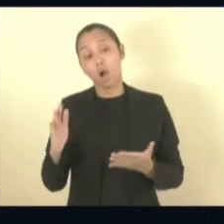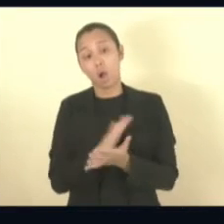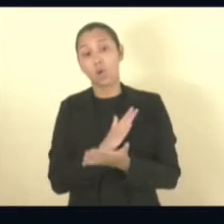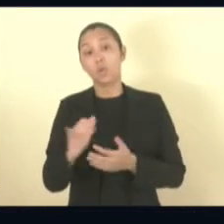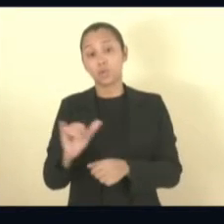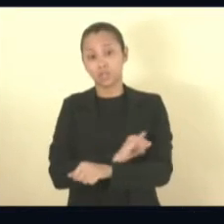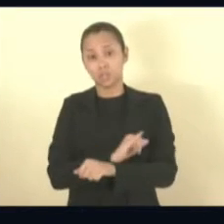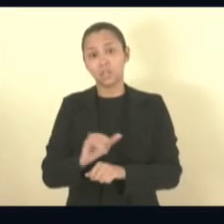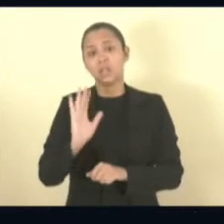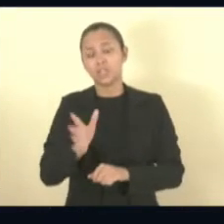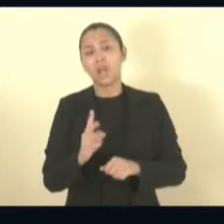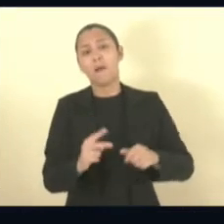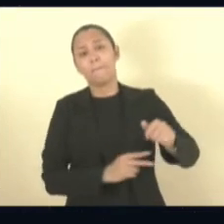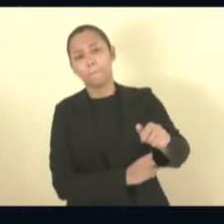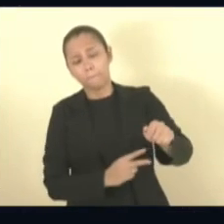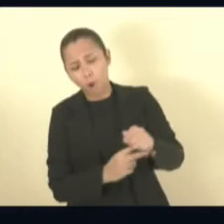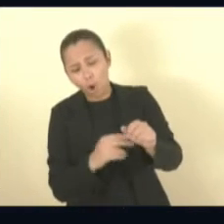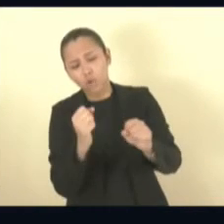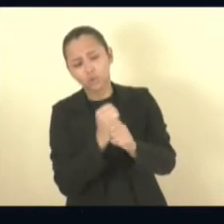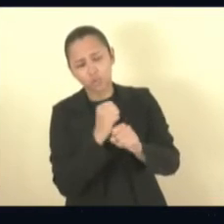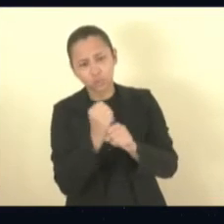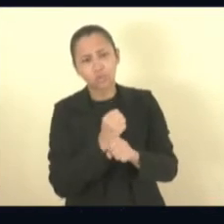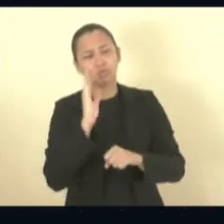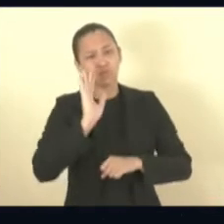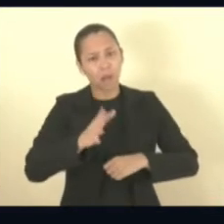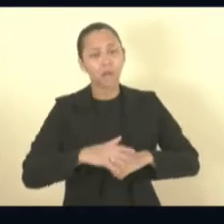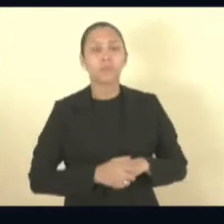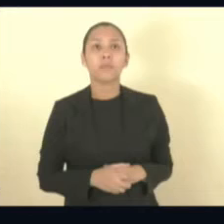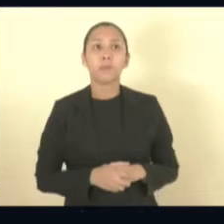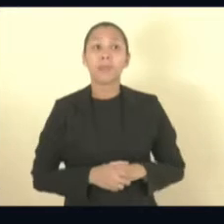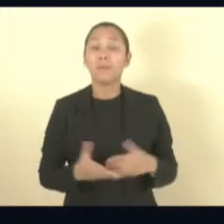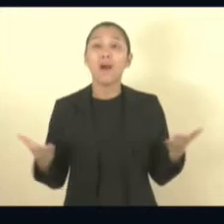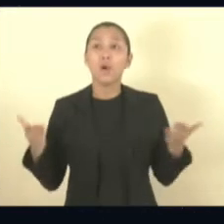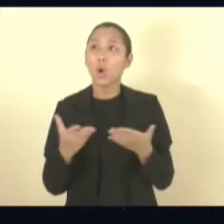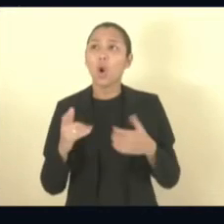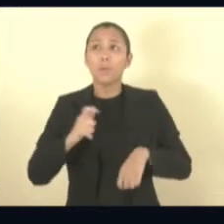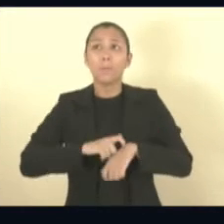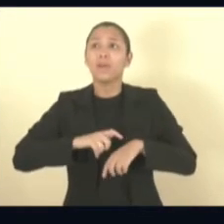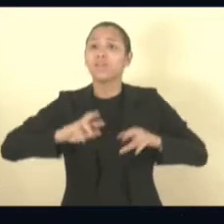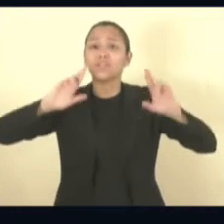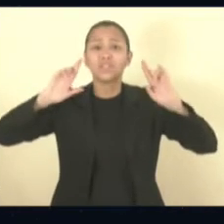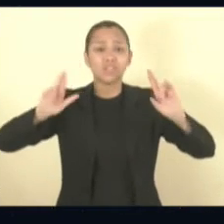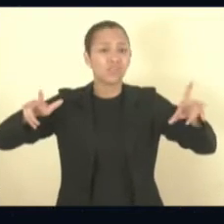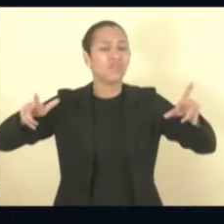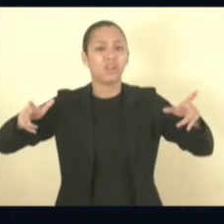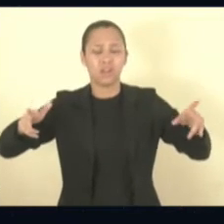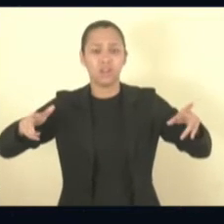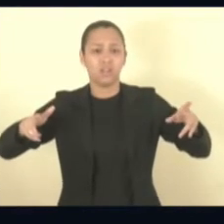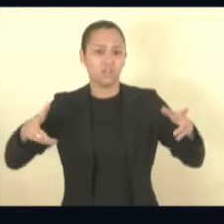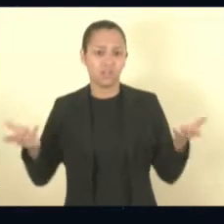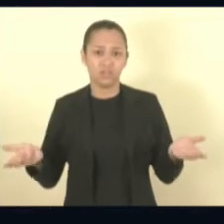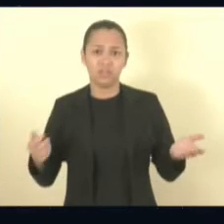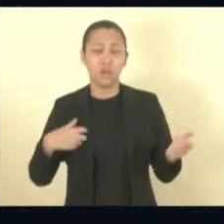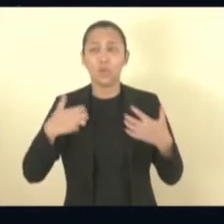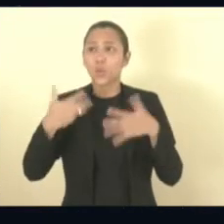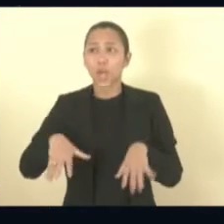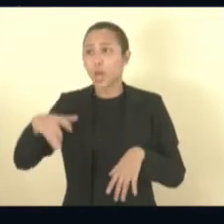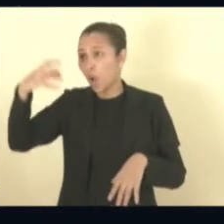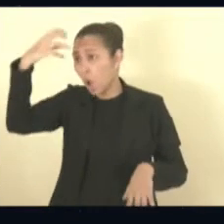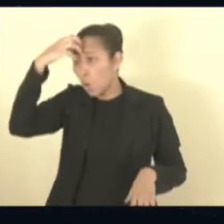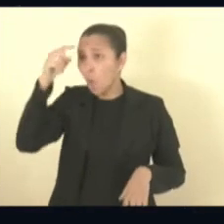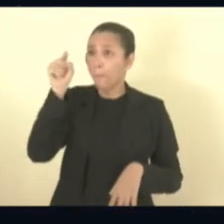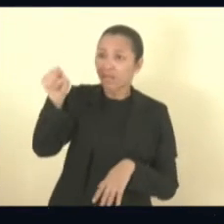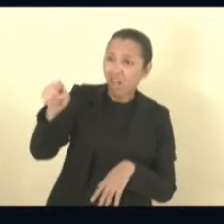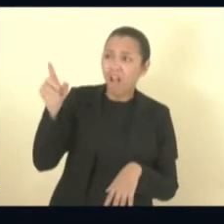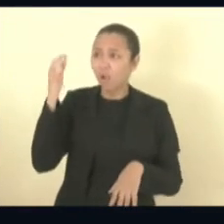várias pontes que nós realizamos, mas agora o tempo são outros. Nós agora, sem querer culpar ninguém de não ter feito